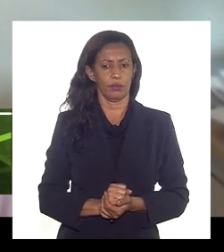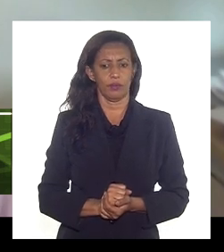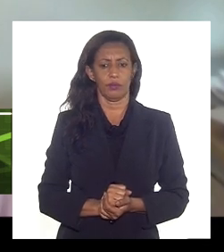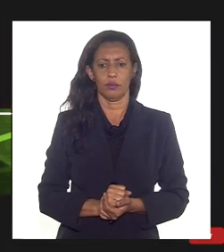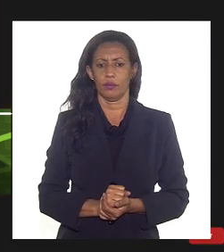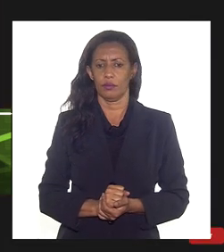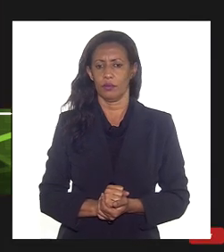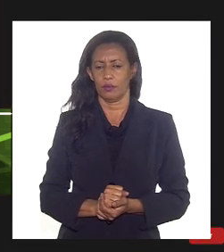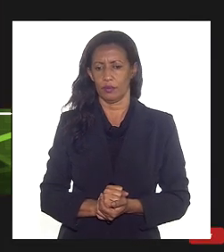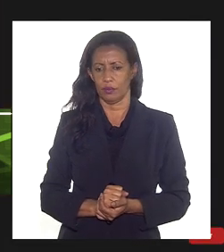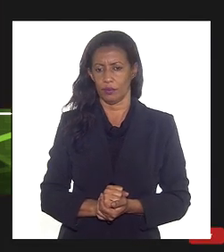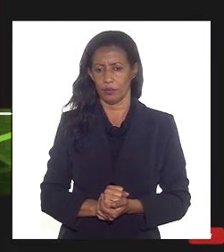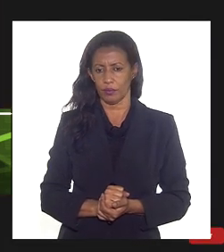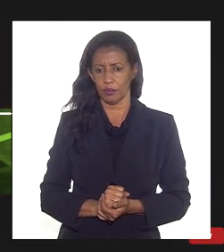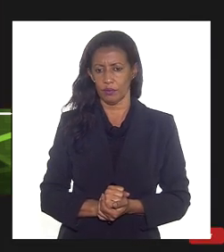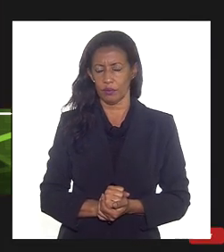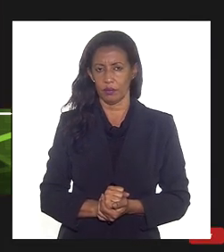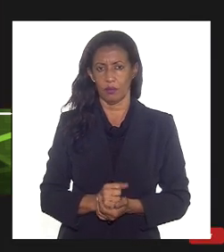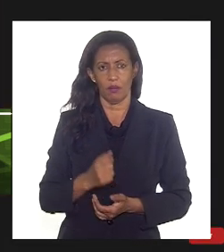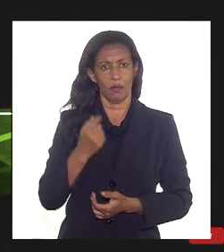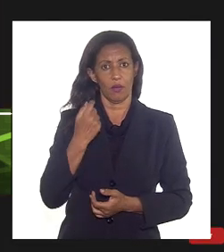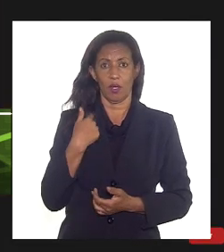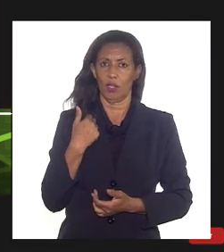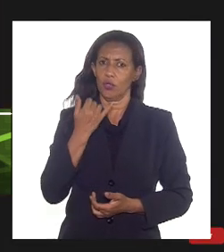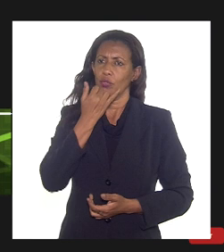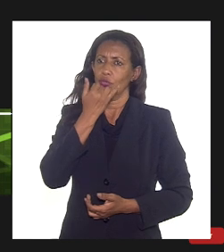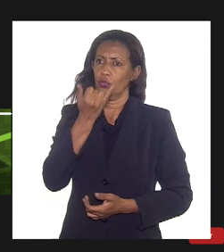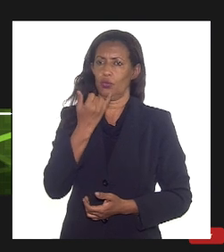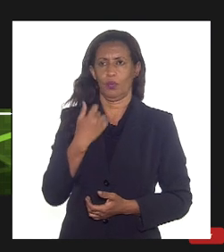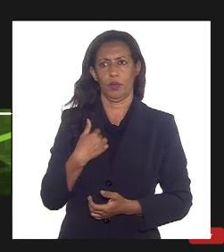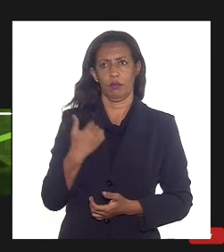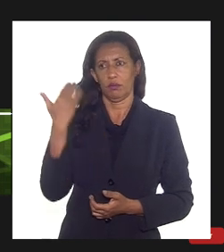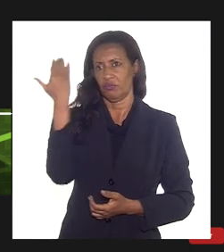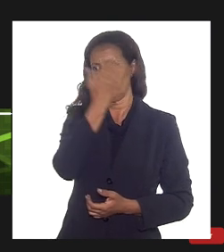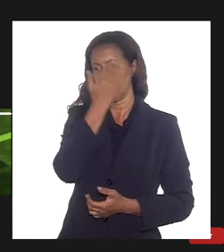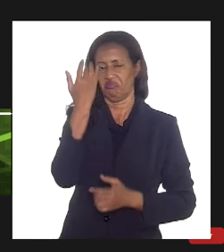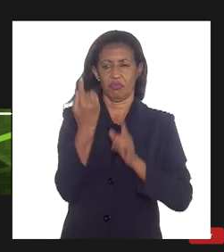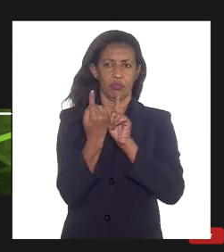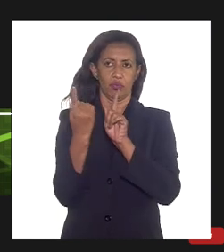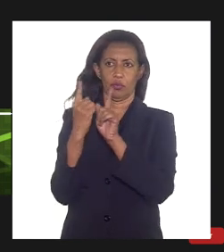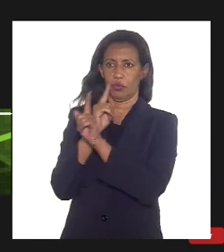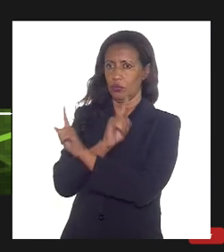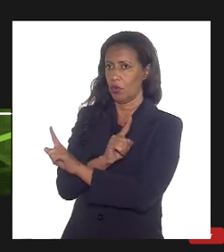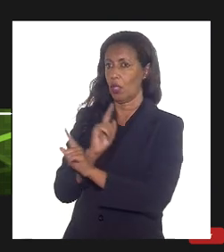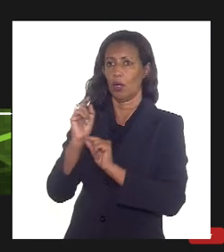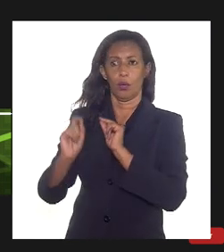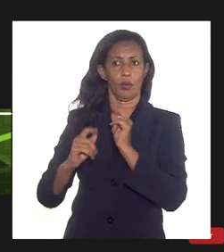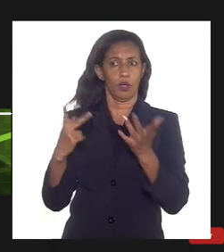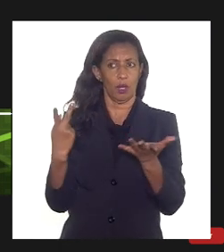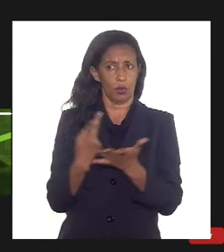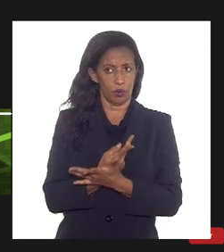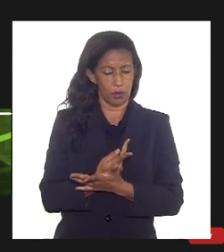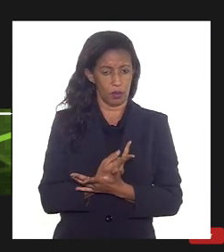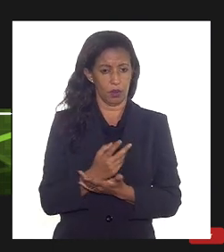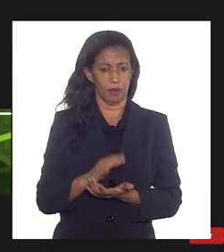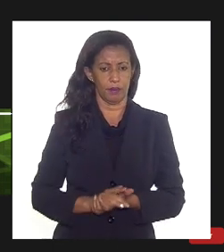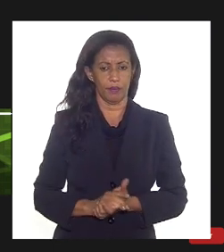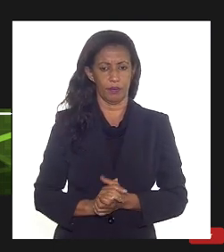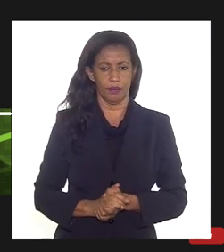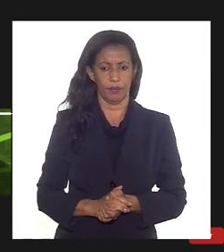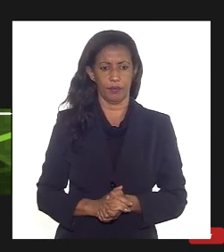nesse ponto deputado Luiz Paulo não vejo uma contradição porque o que está ocorrendo é que separando aqui